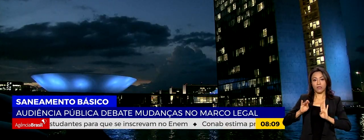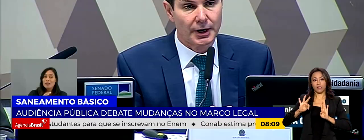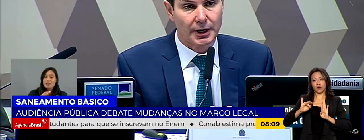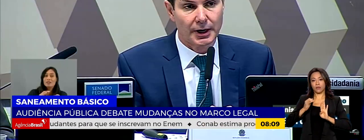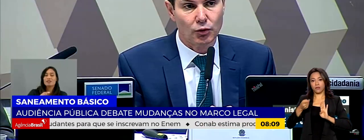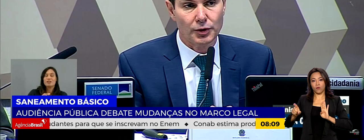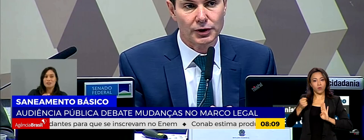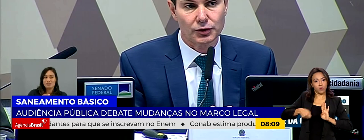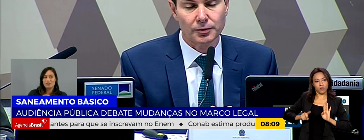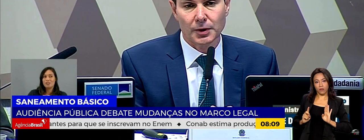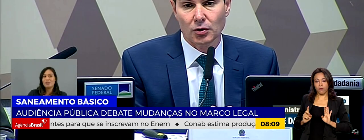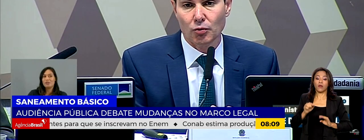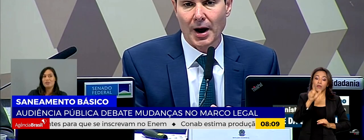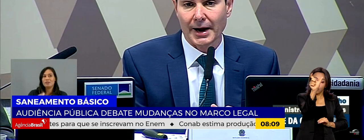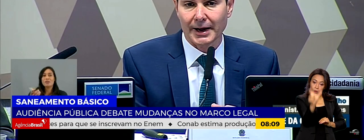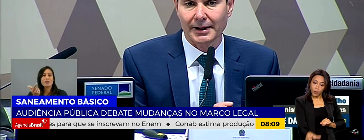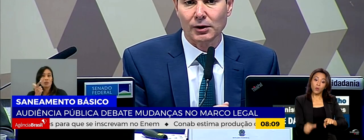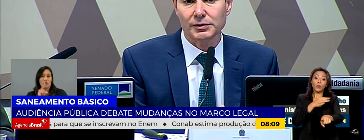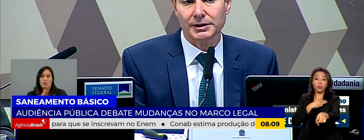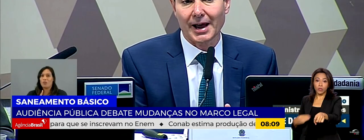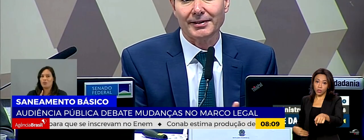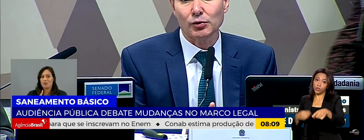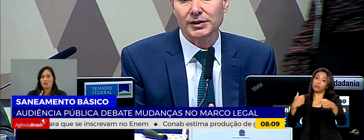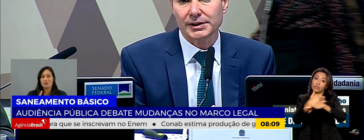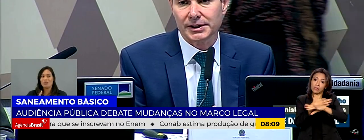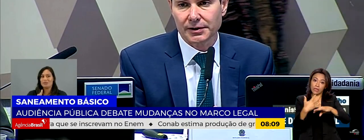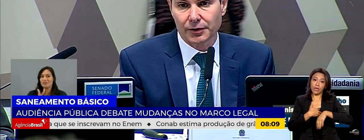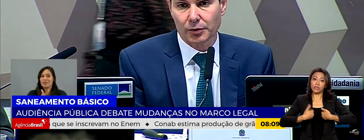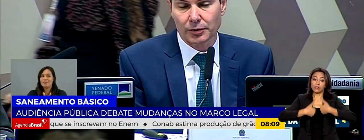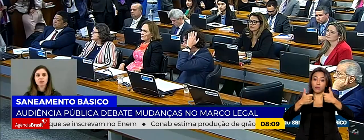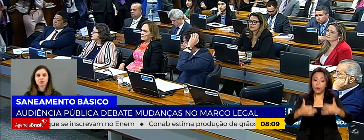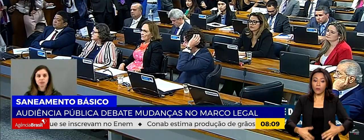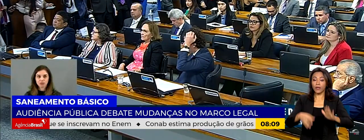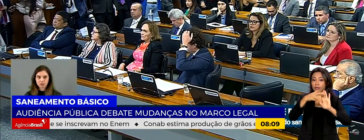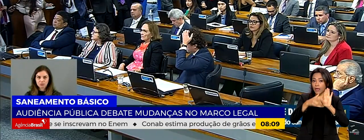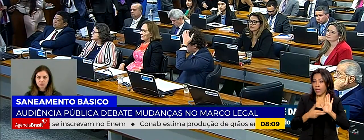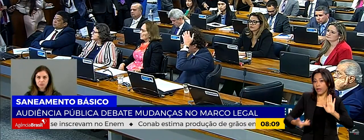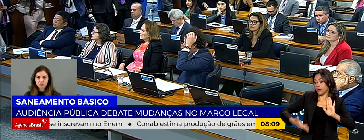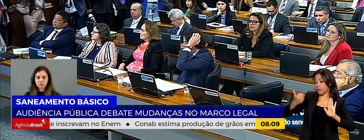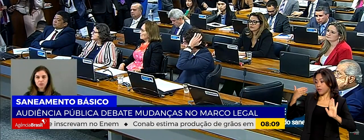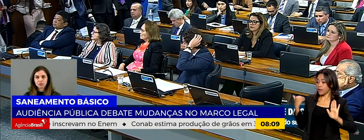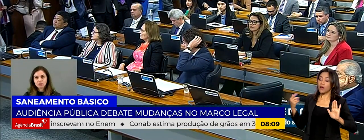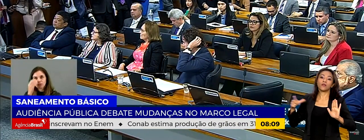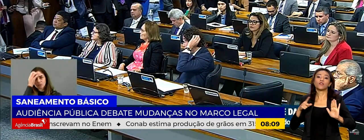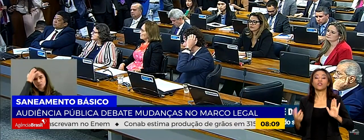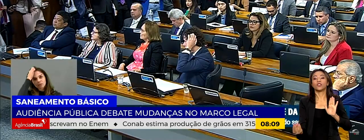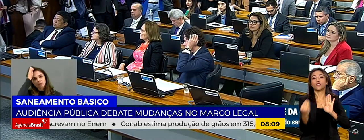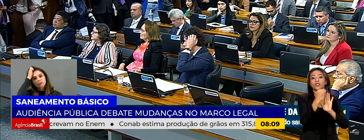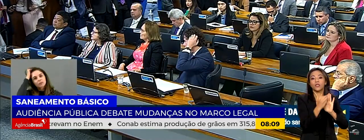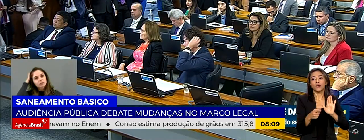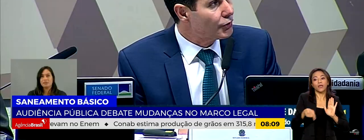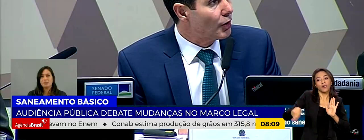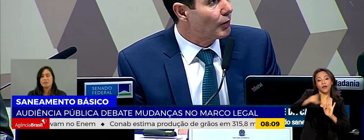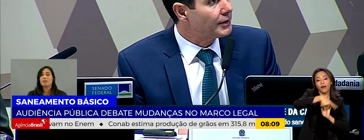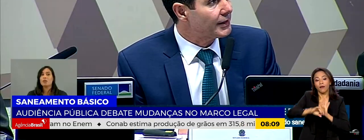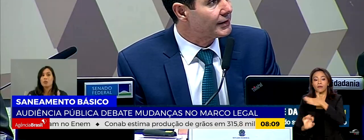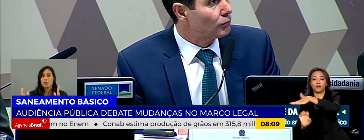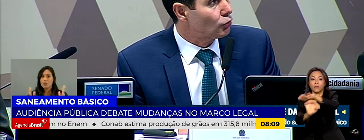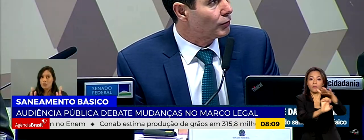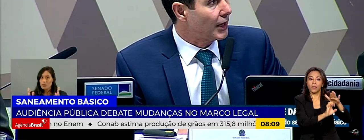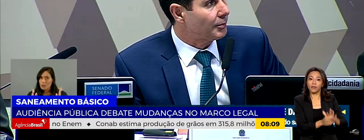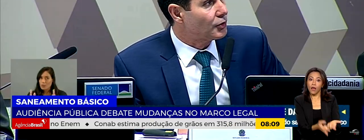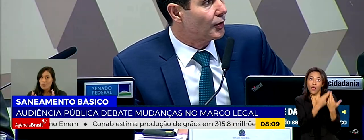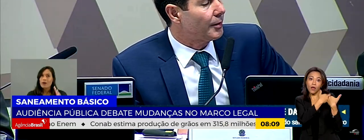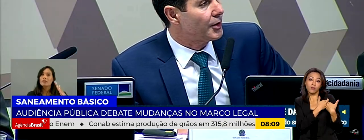Senado, o ministro das cidades explicou que as regras anteriores estabeleciam que as empresas responsáveis pelos